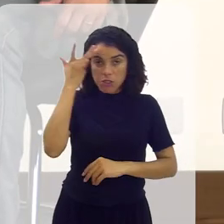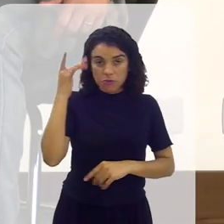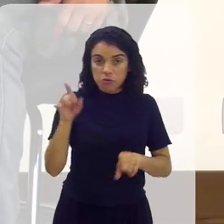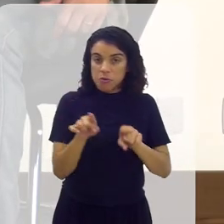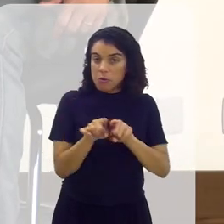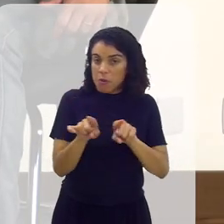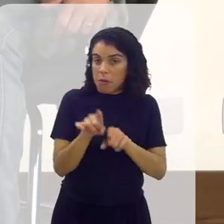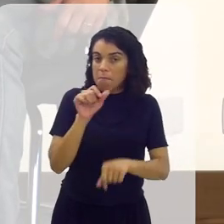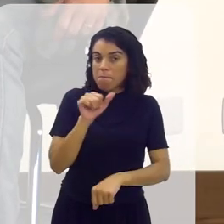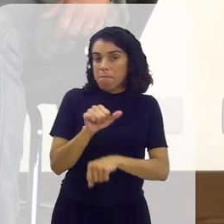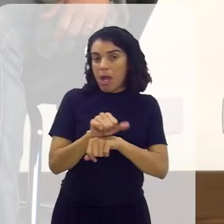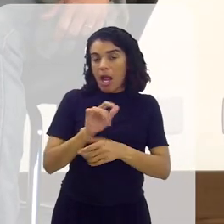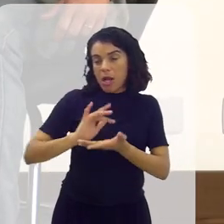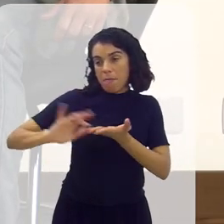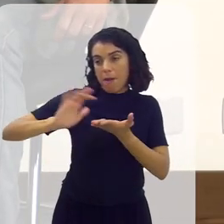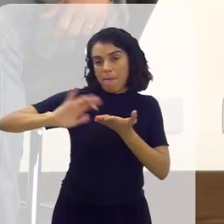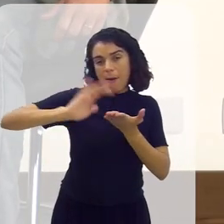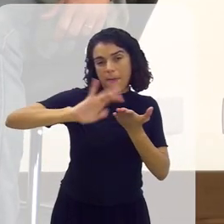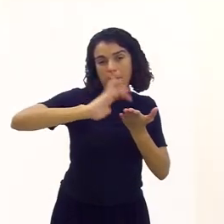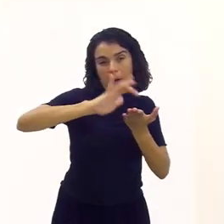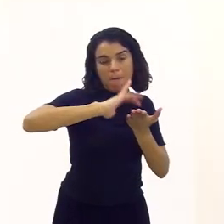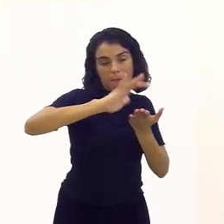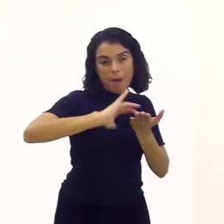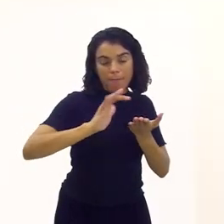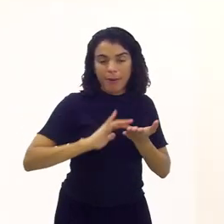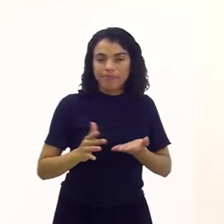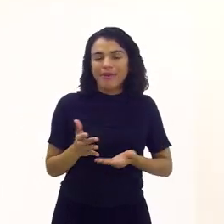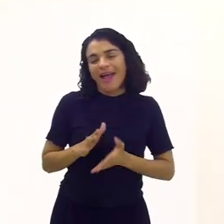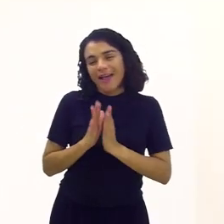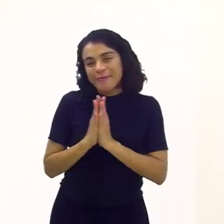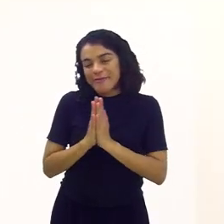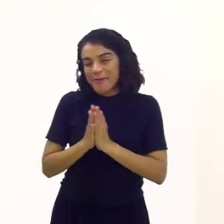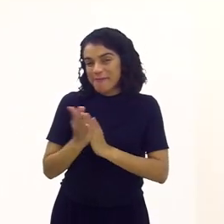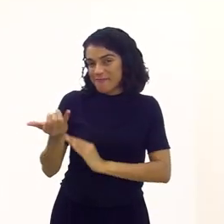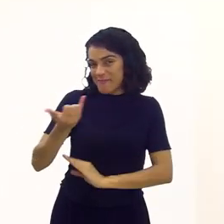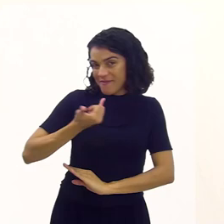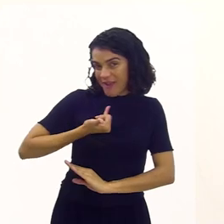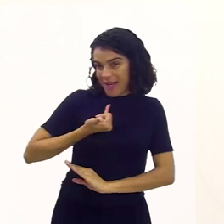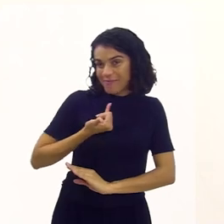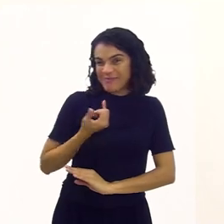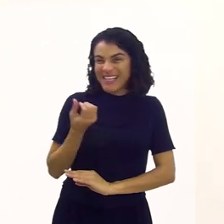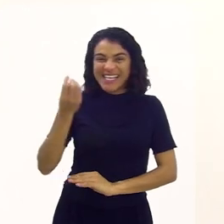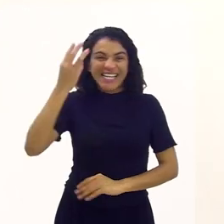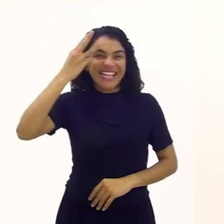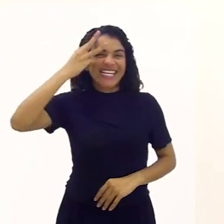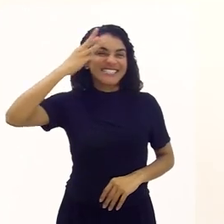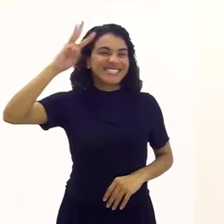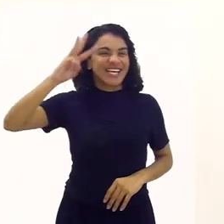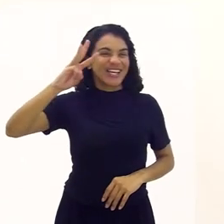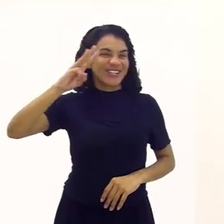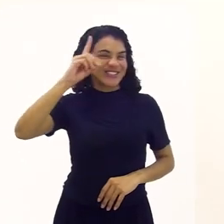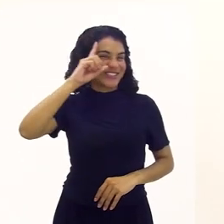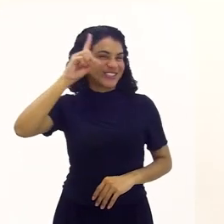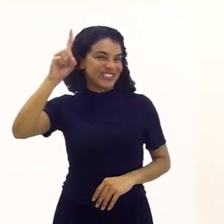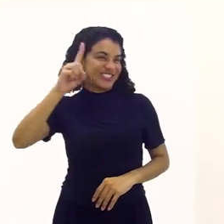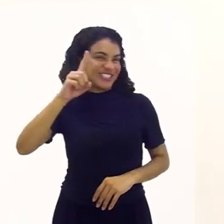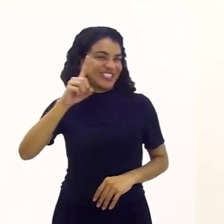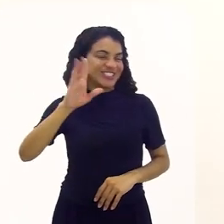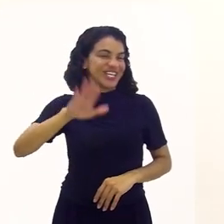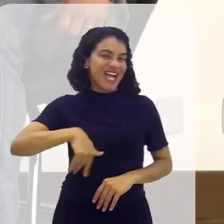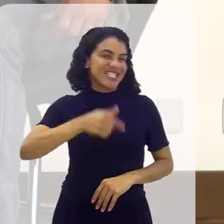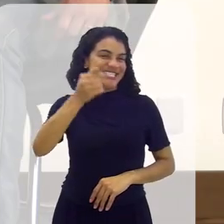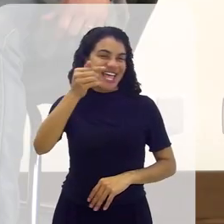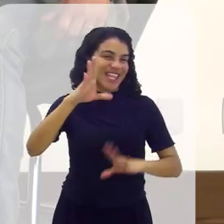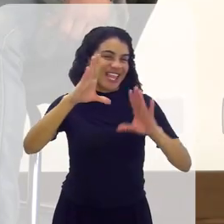pararam um pouco de programar. E aí, me diz uma coisa, terceiro dia, chegando no terceiro dia,